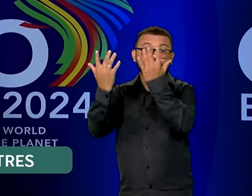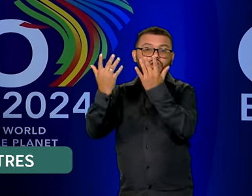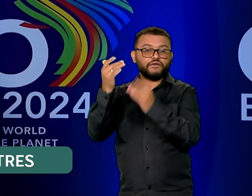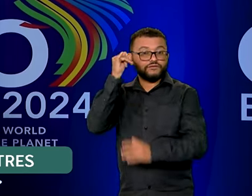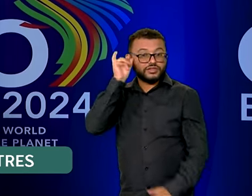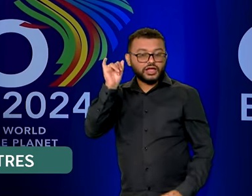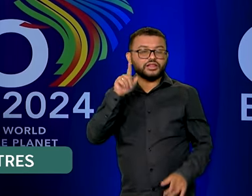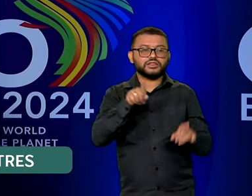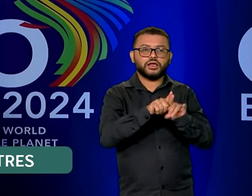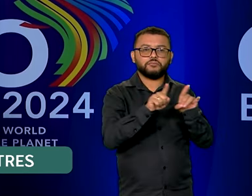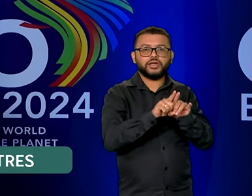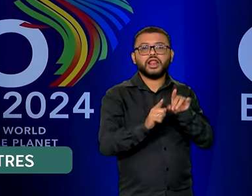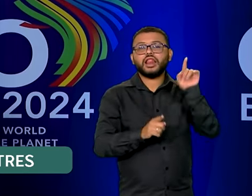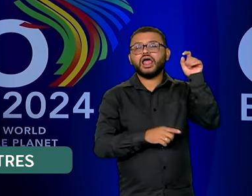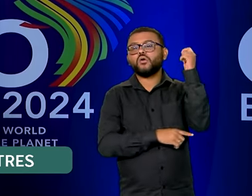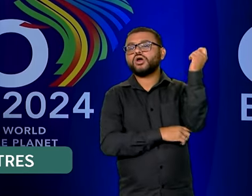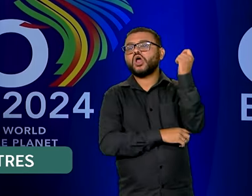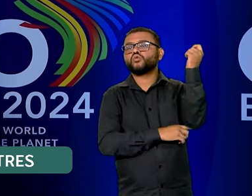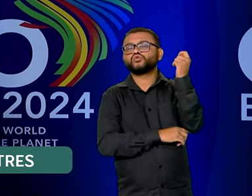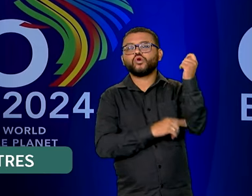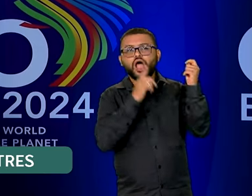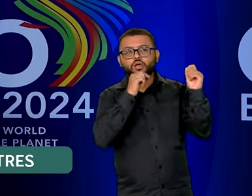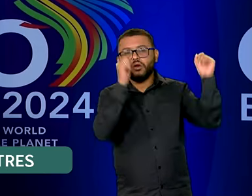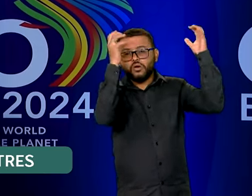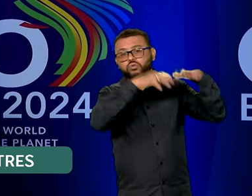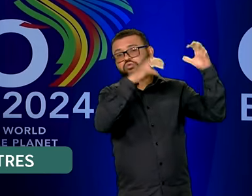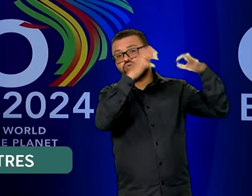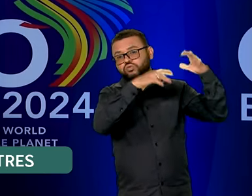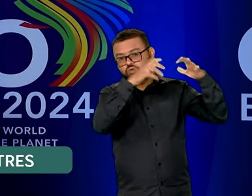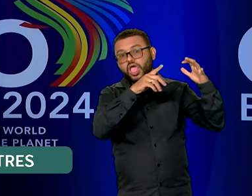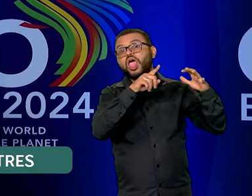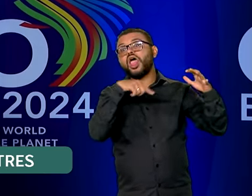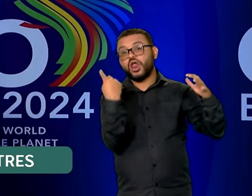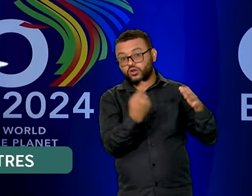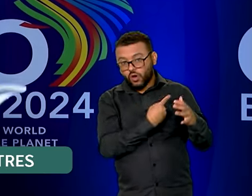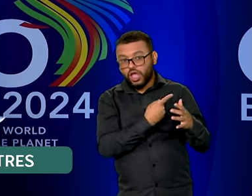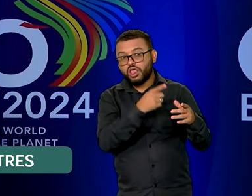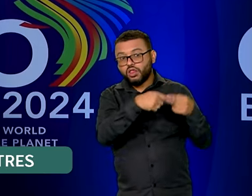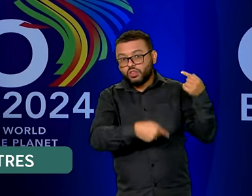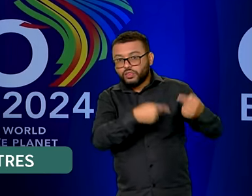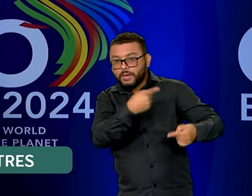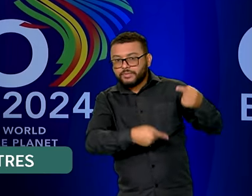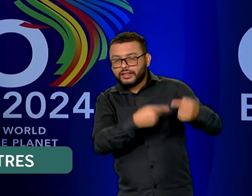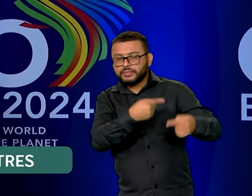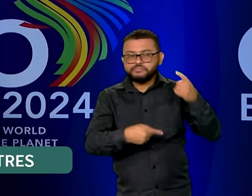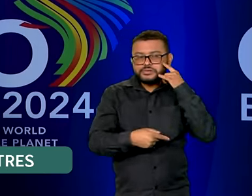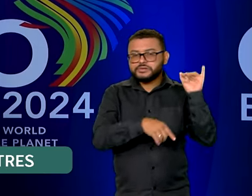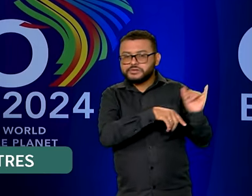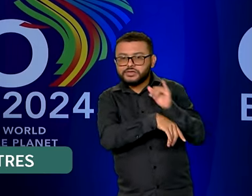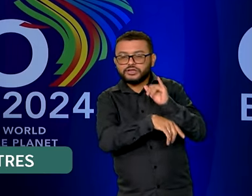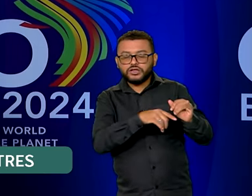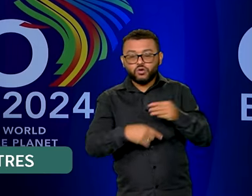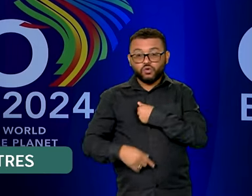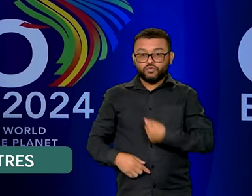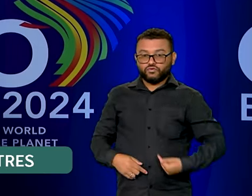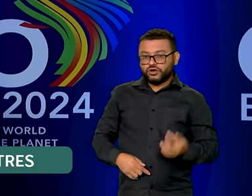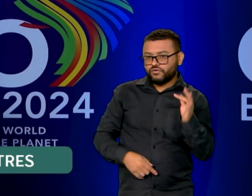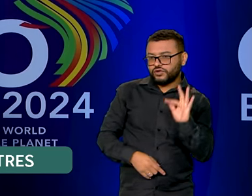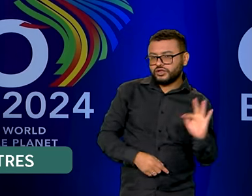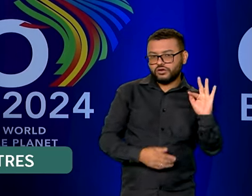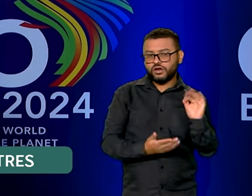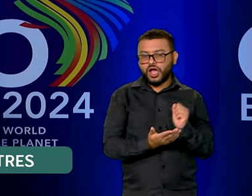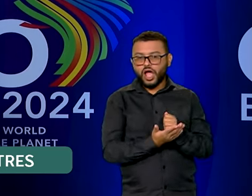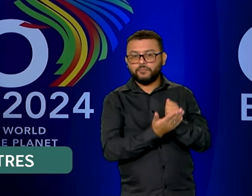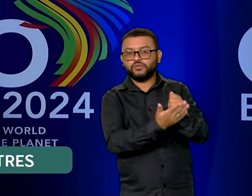enchente que atingiu o Rio Grande do Sul também foi tema de debate. E as medidas de apoio do governo federal, de